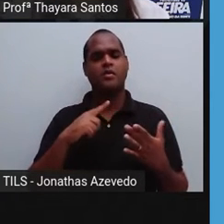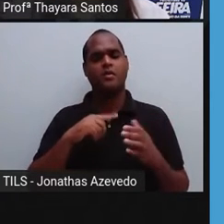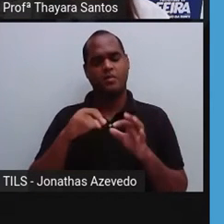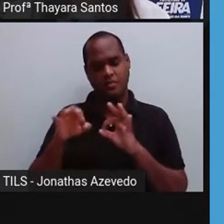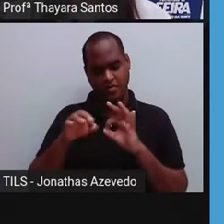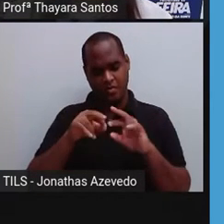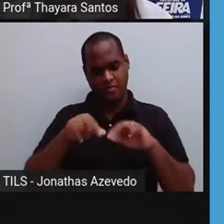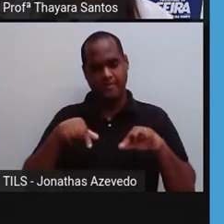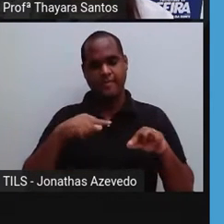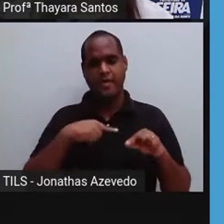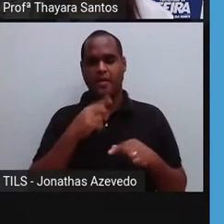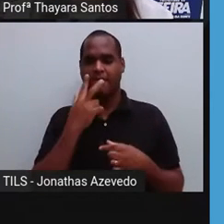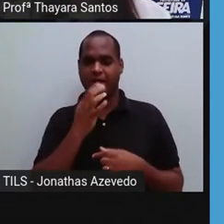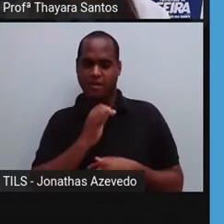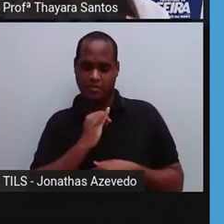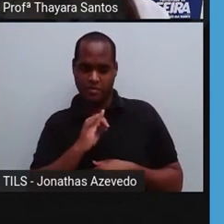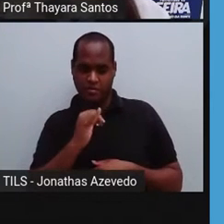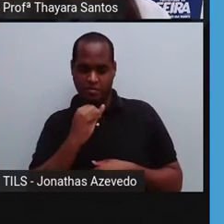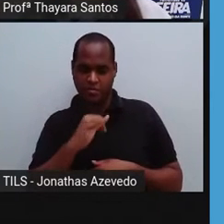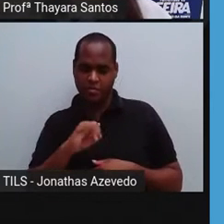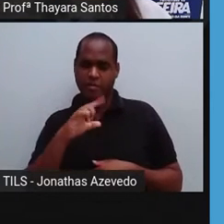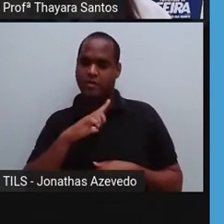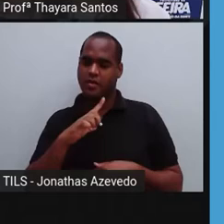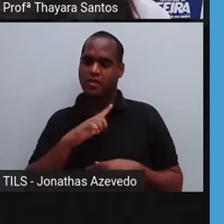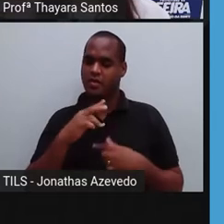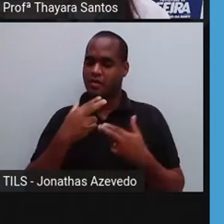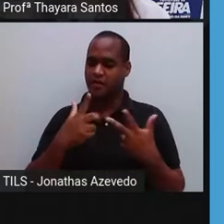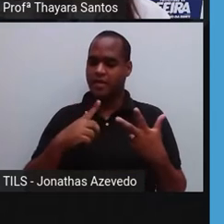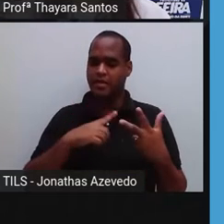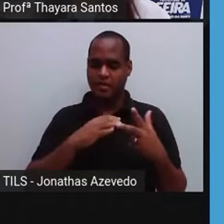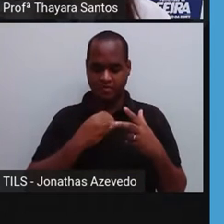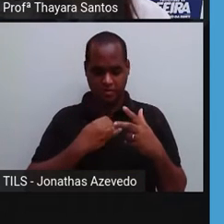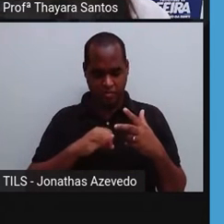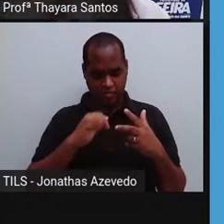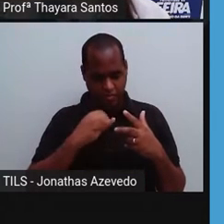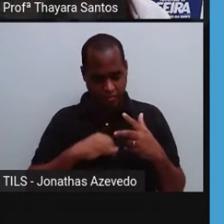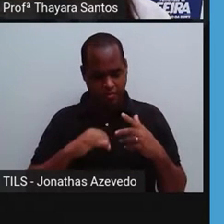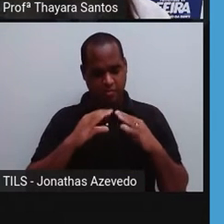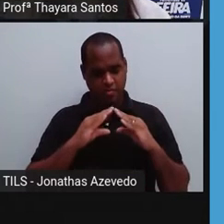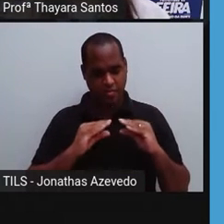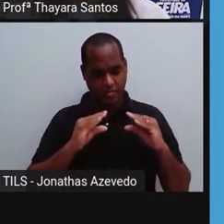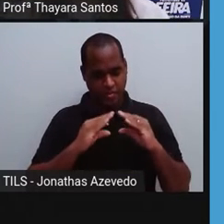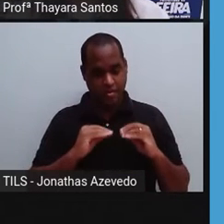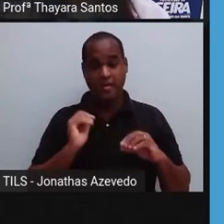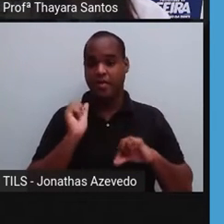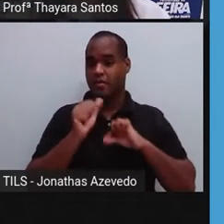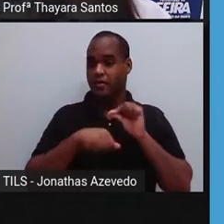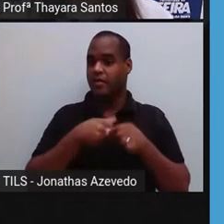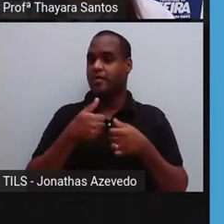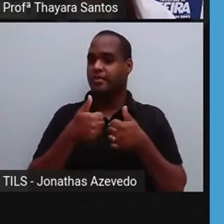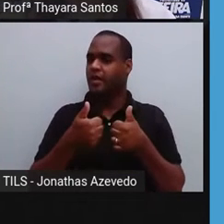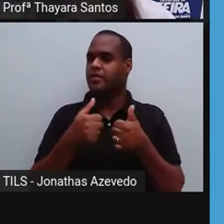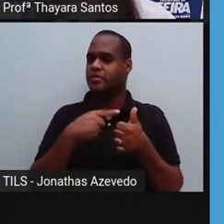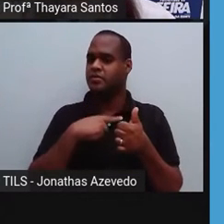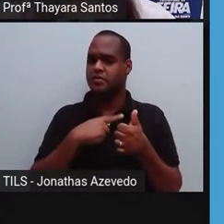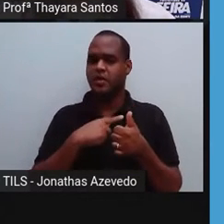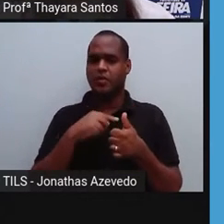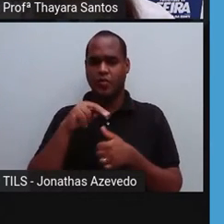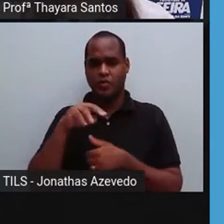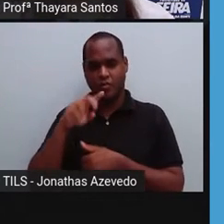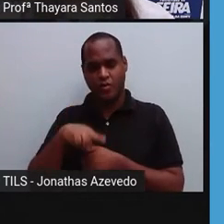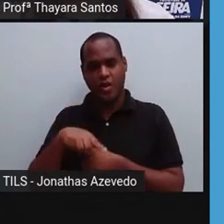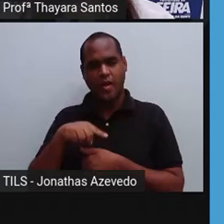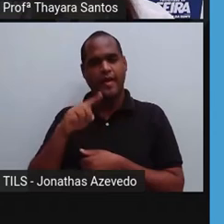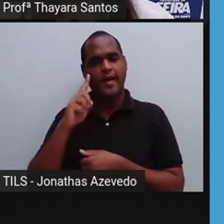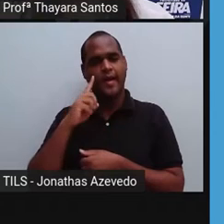dando como se fosse choques ali no músculo cardíaco para ele poder contrair e realizar o ciclo dele. Então, esse nó sinoatrial, ele